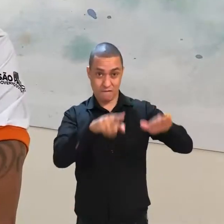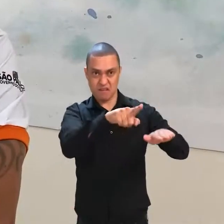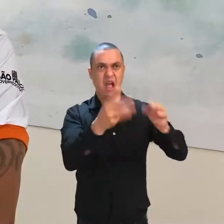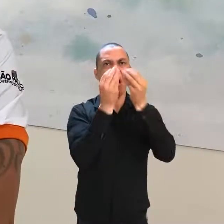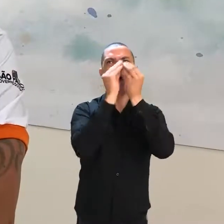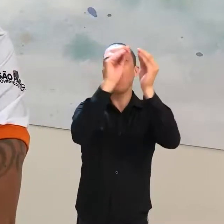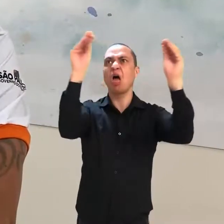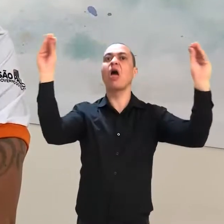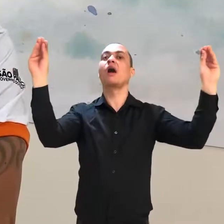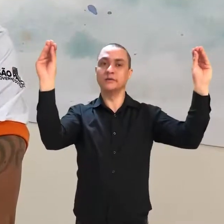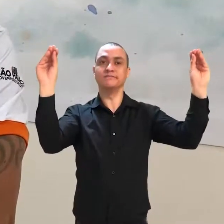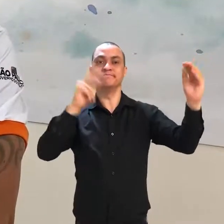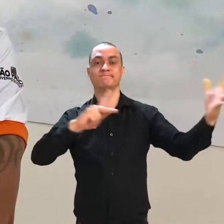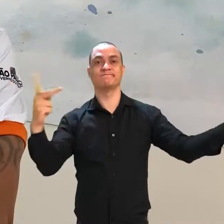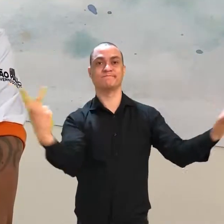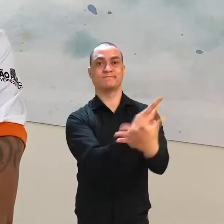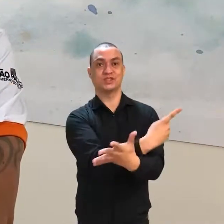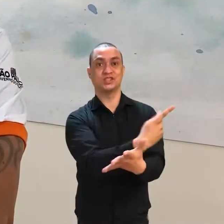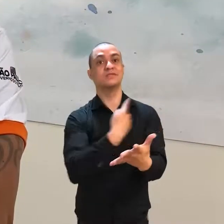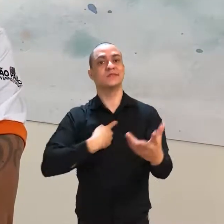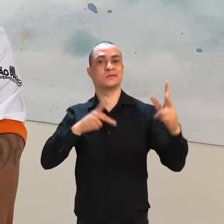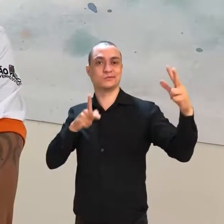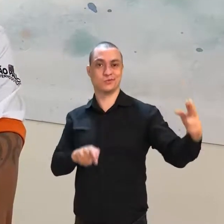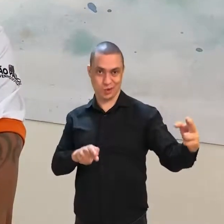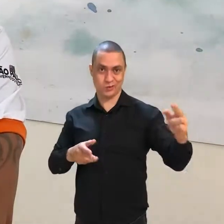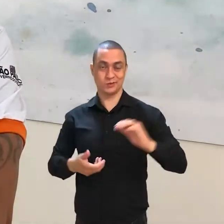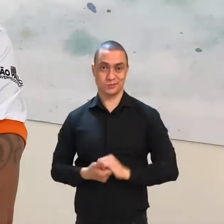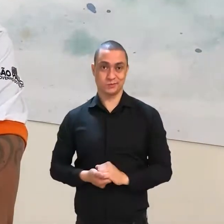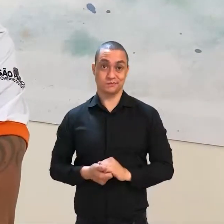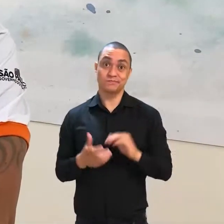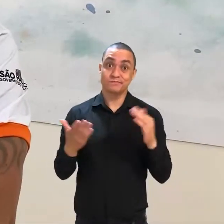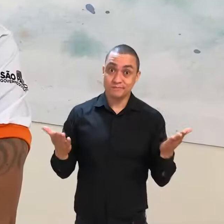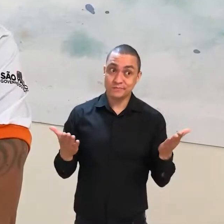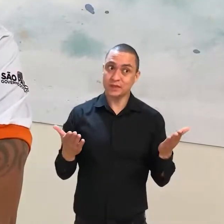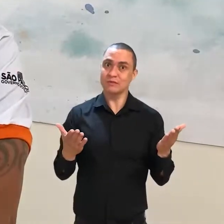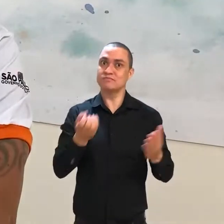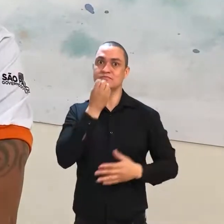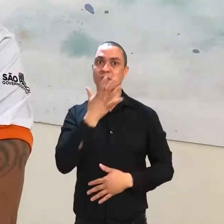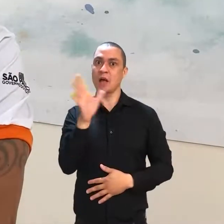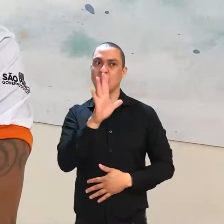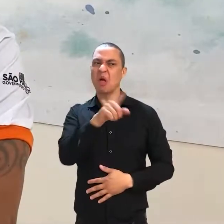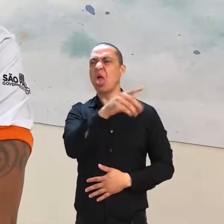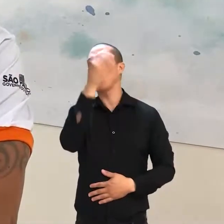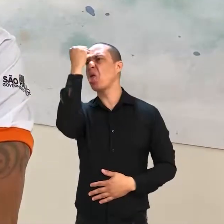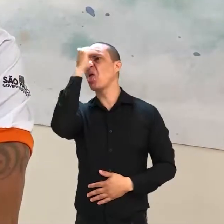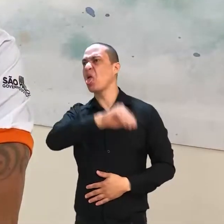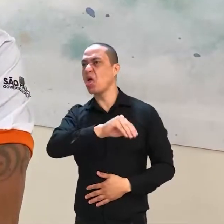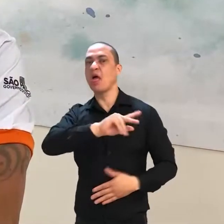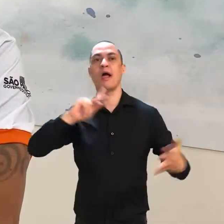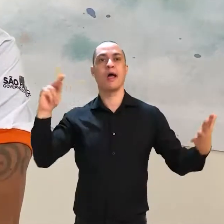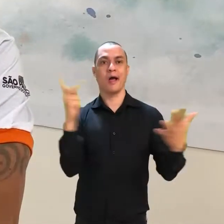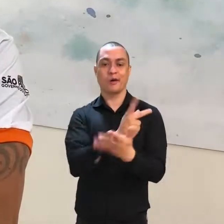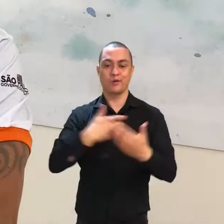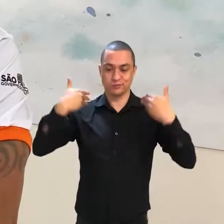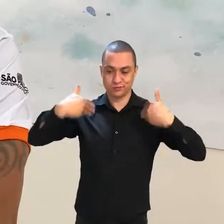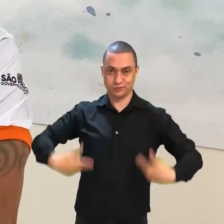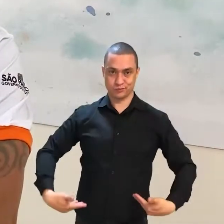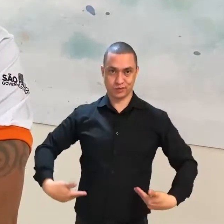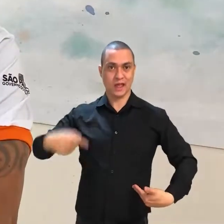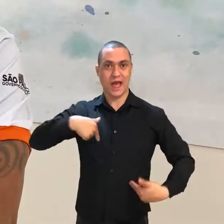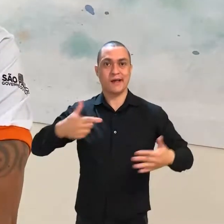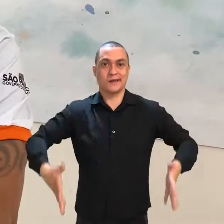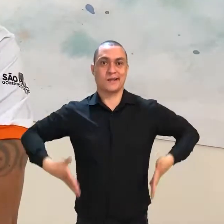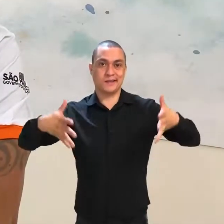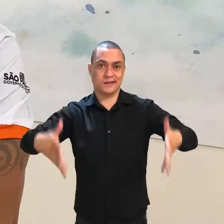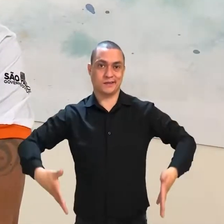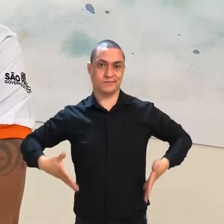a falta de respeito que me levou a sofrer esse acidente. Então é uma imprudência que acarretou tudo isso